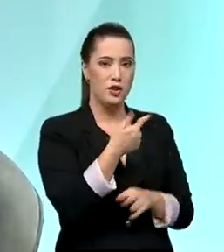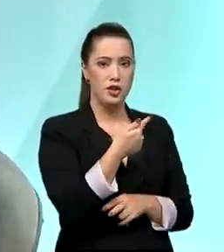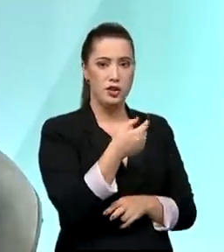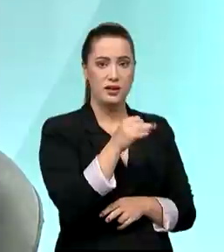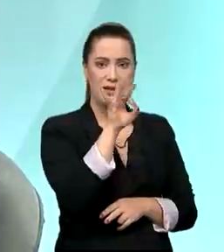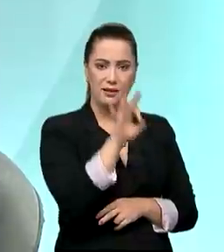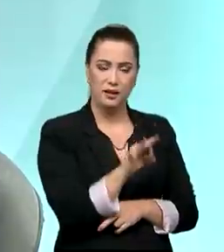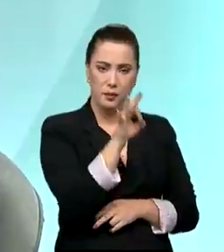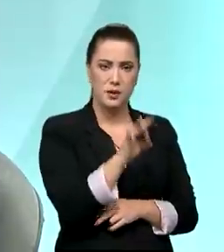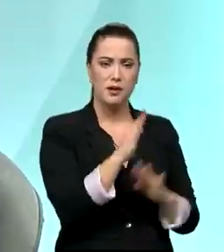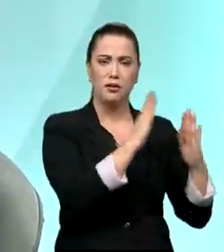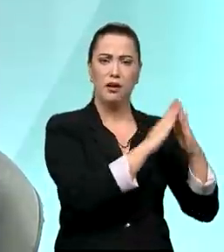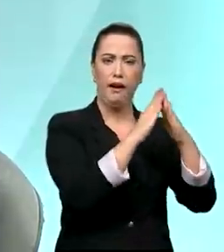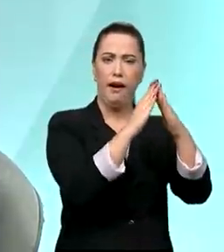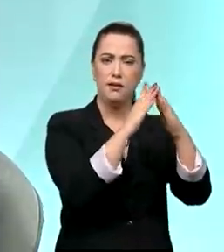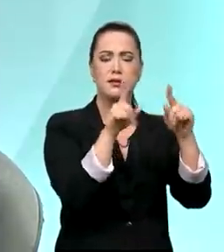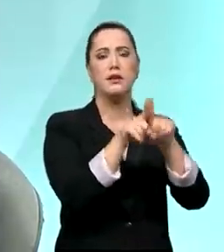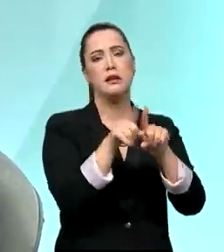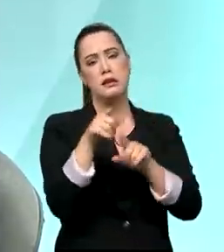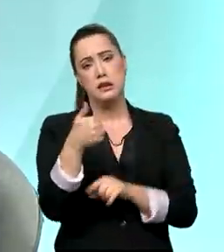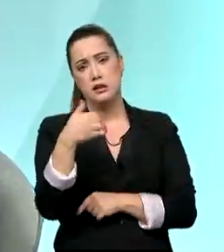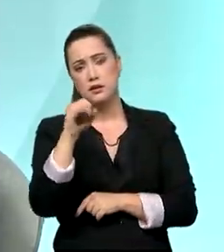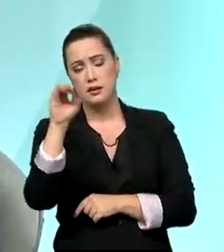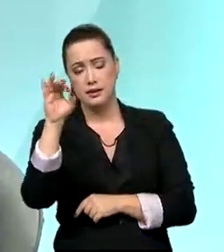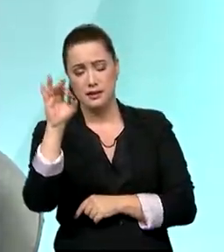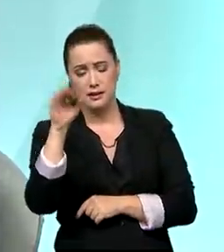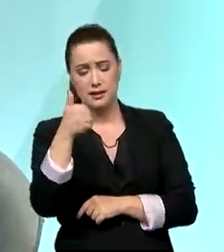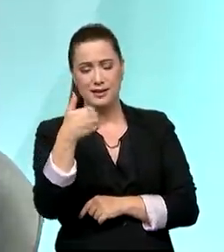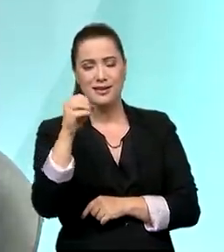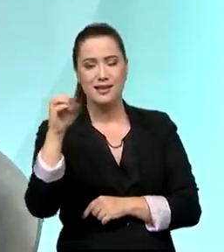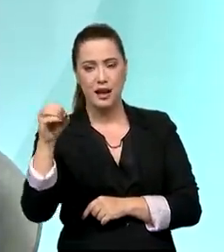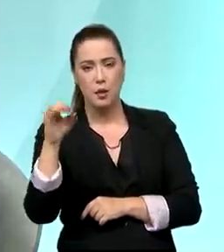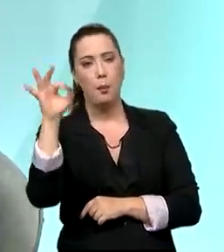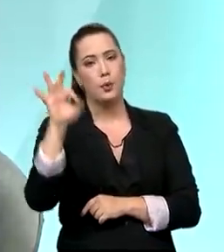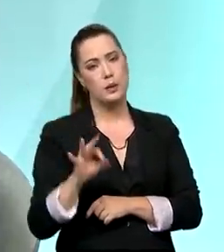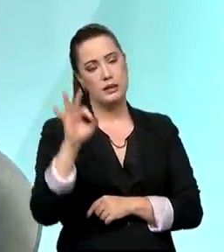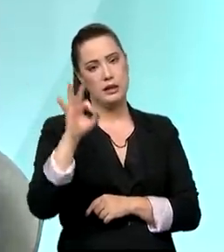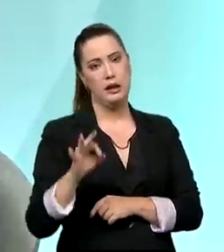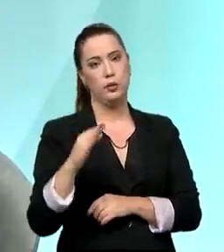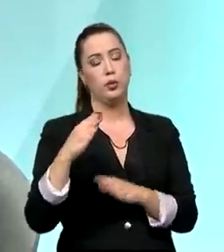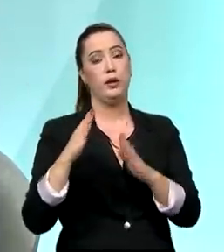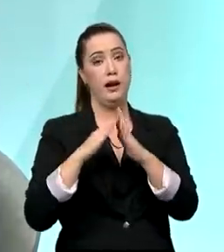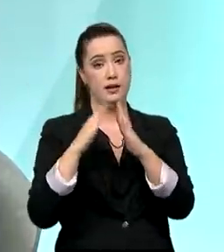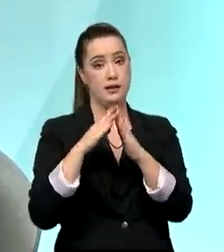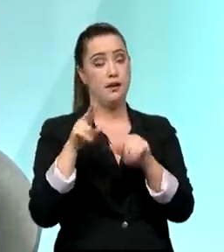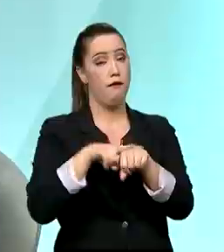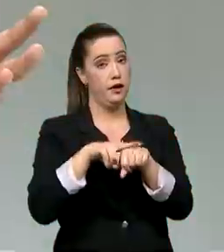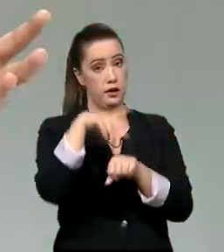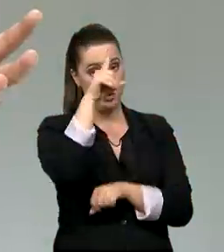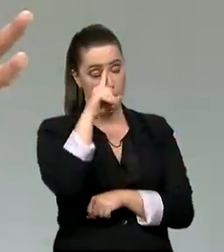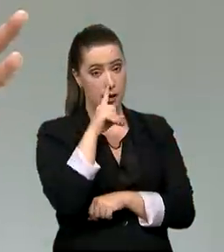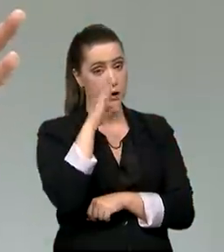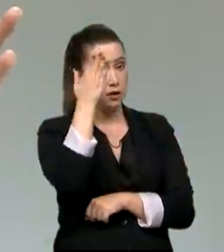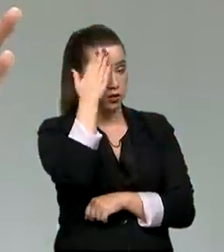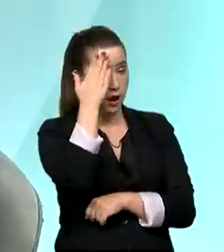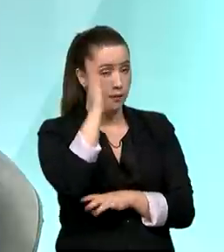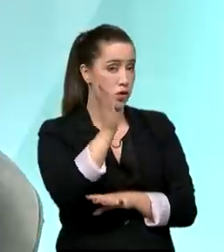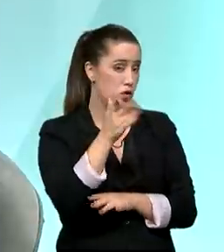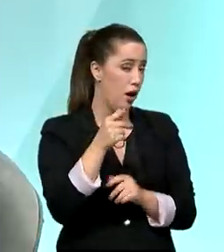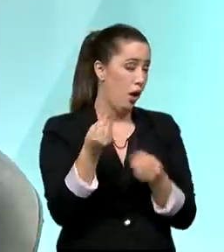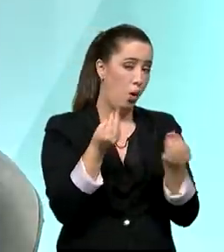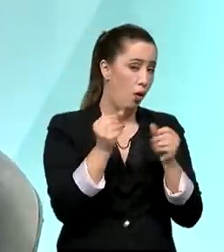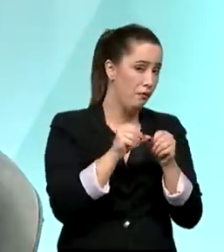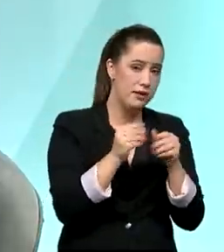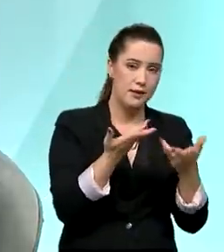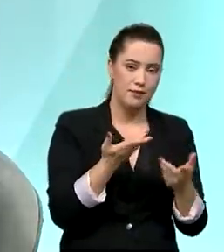e 100% do Casa Verde e Amarela, tem já esse potencial... Essa expertise, né? E no Brasil todo.